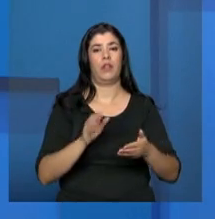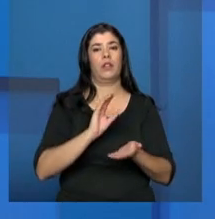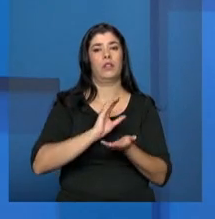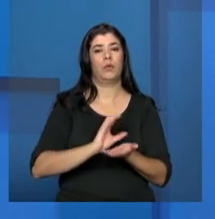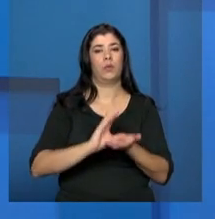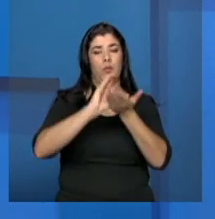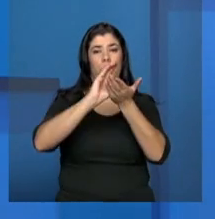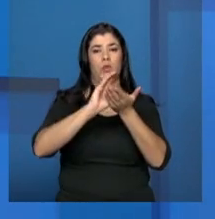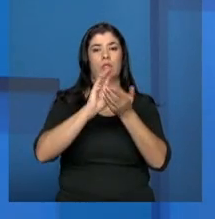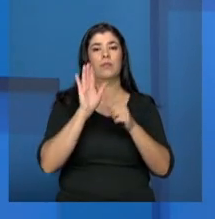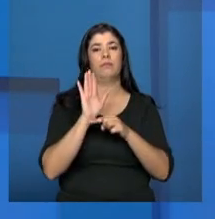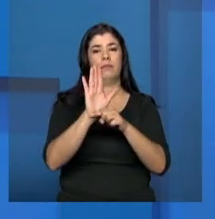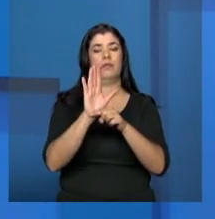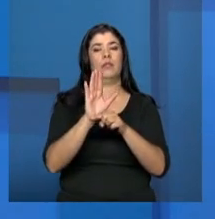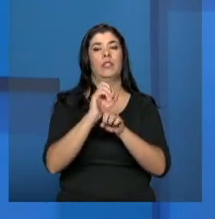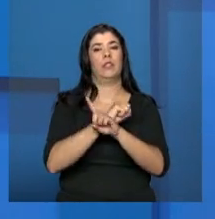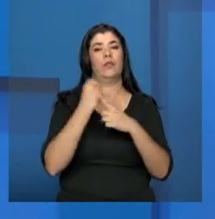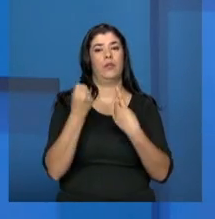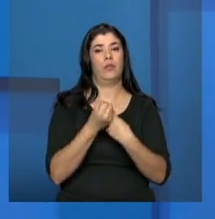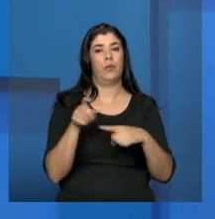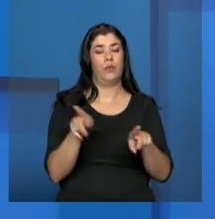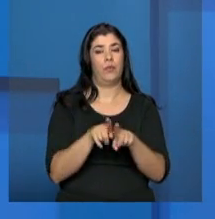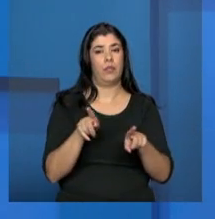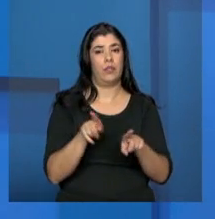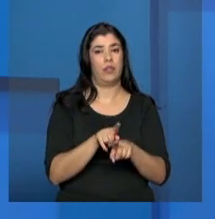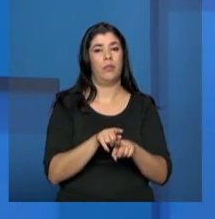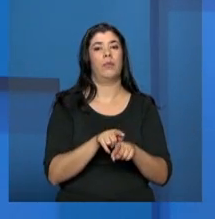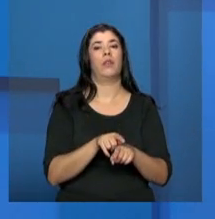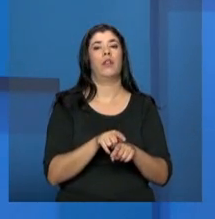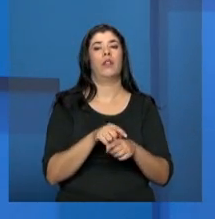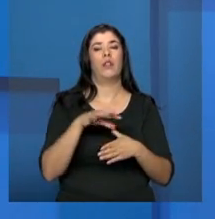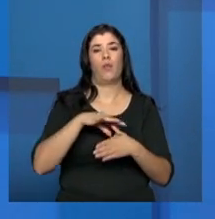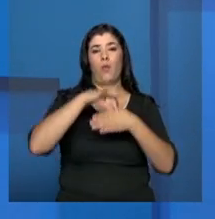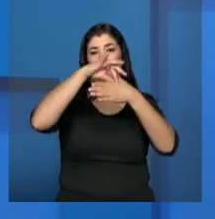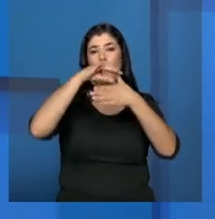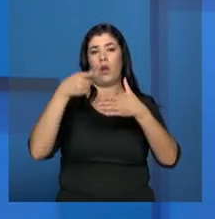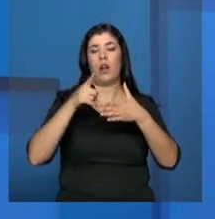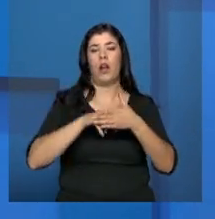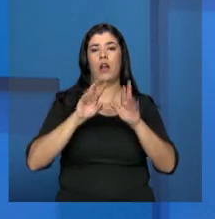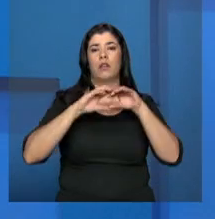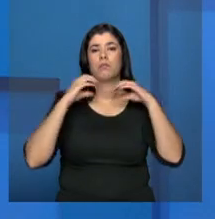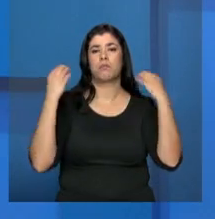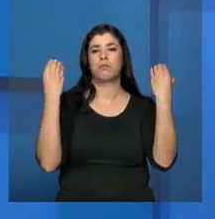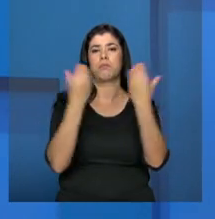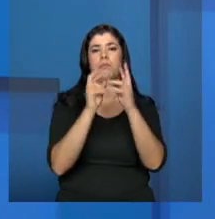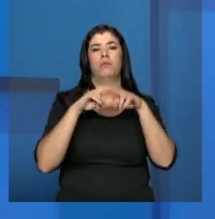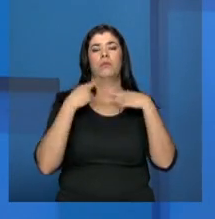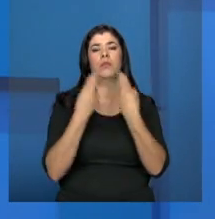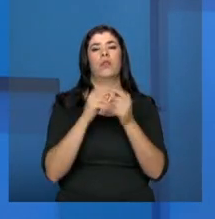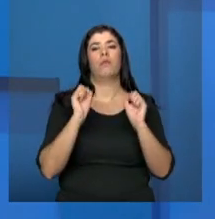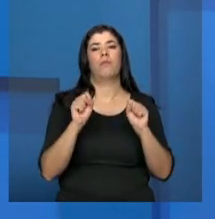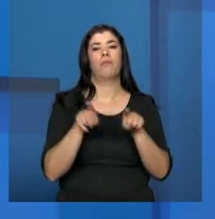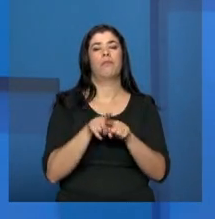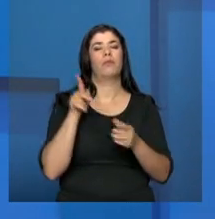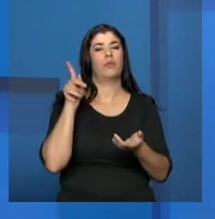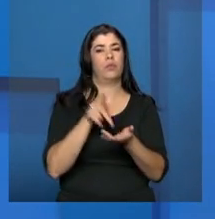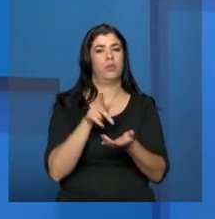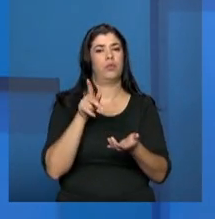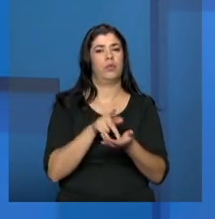social, presente nas conferências, em todas as suas etapas, de forma que possa, de fato,